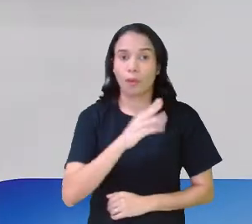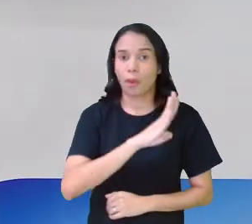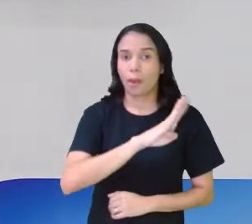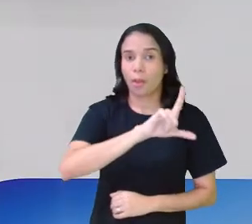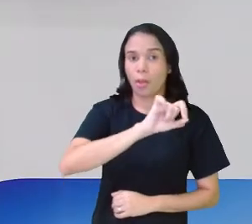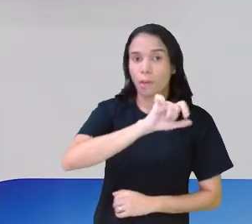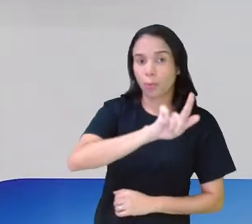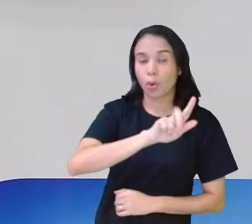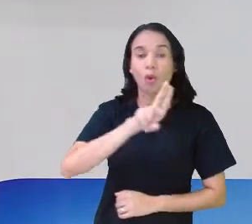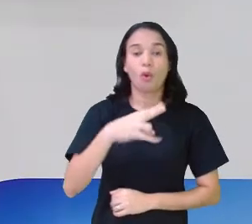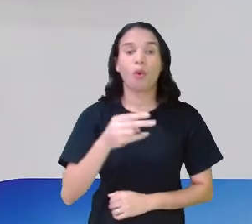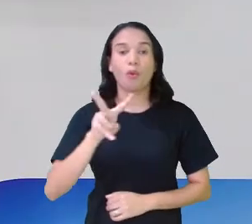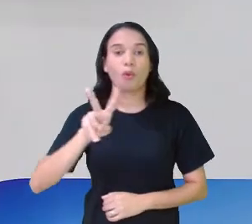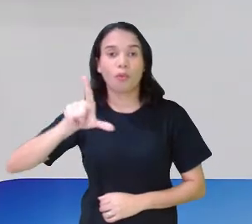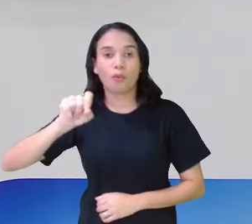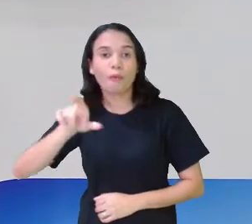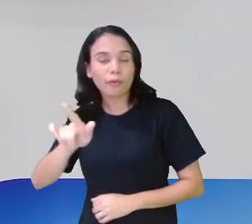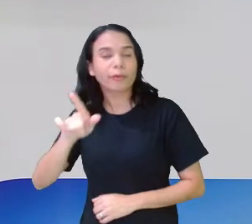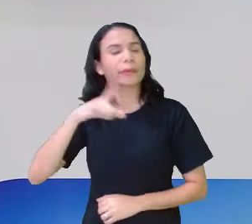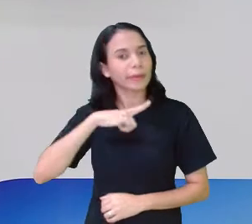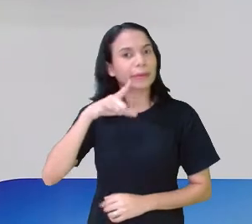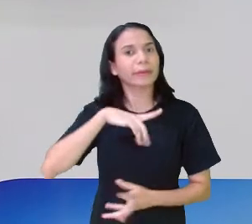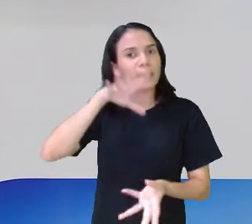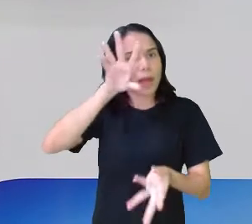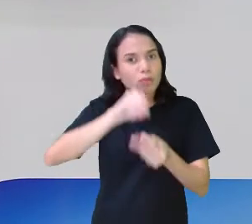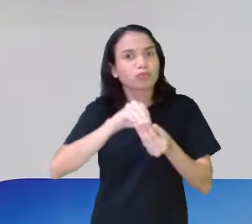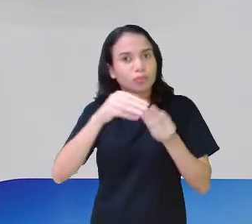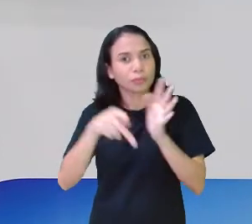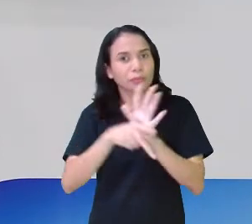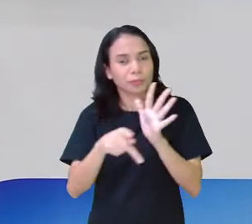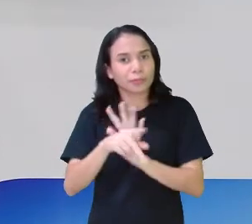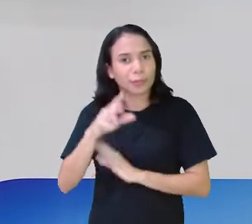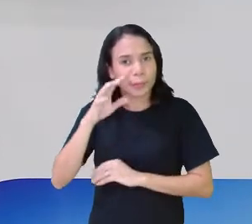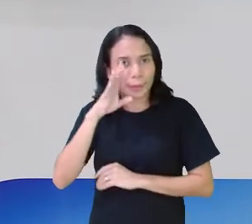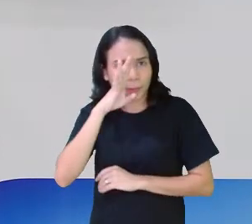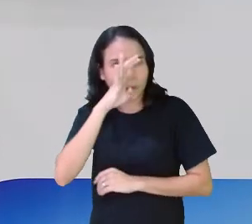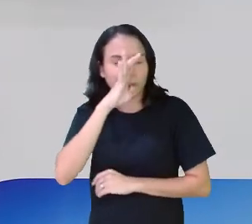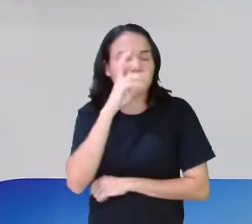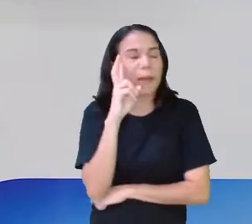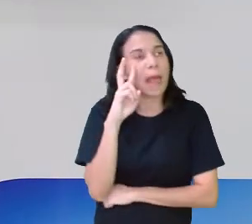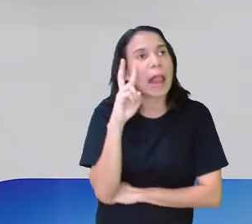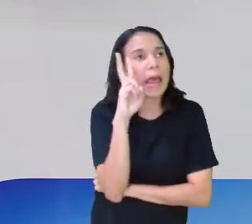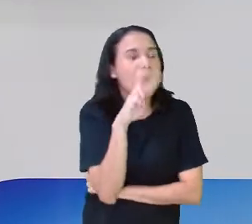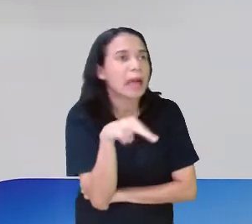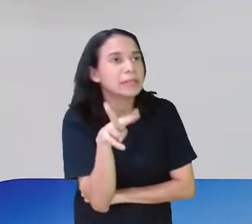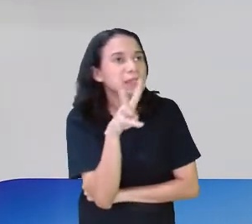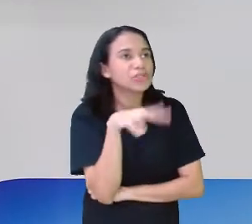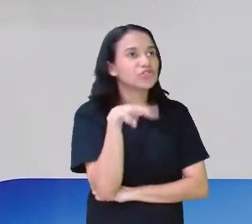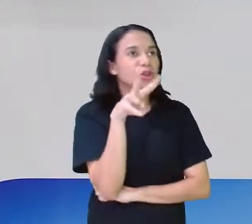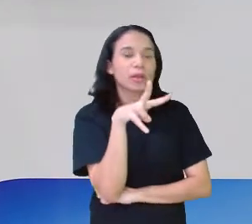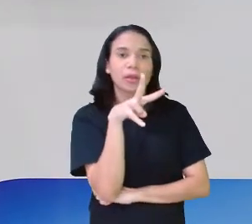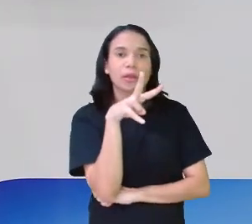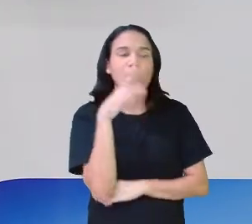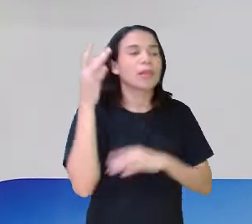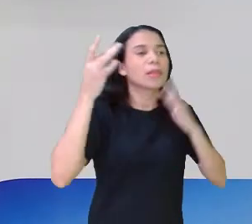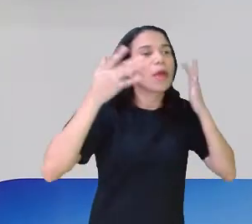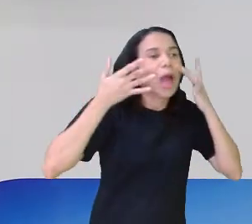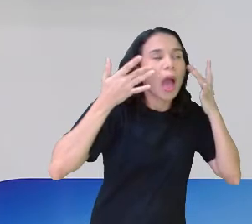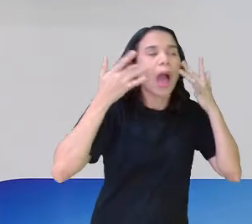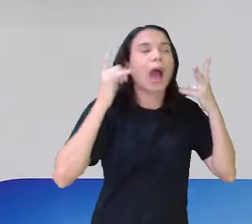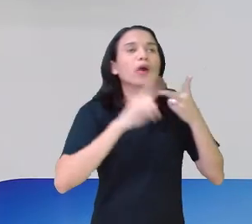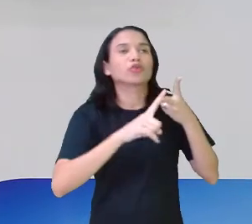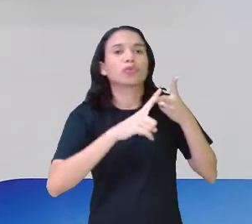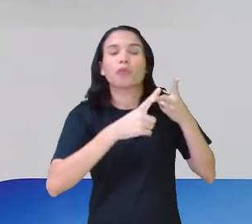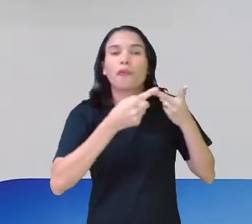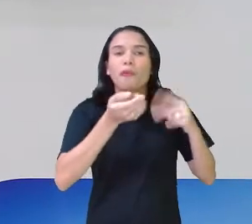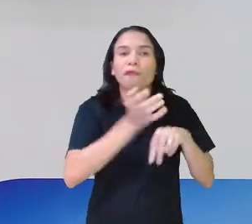tem resenhas críticas. Eles assistem alguns blogueiros, blogueiros assistem peças, assistem